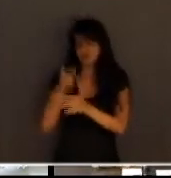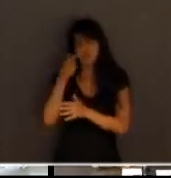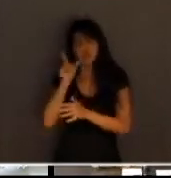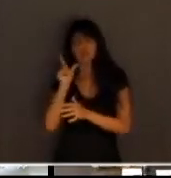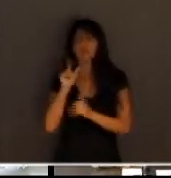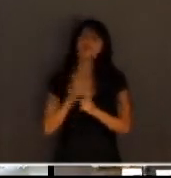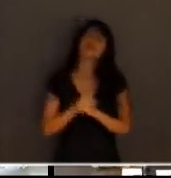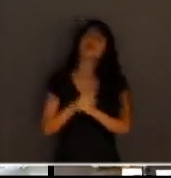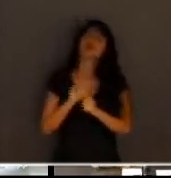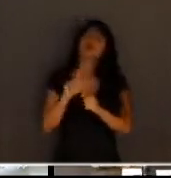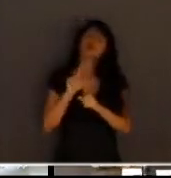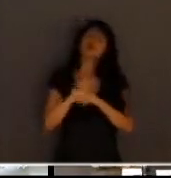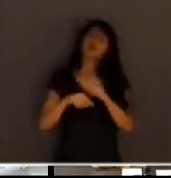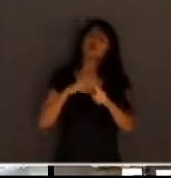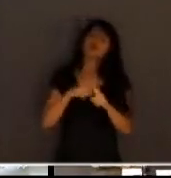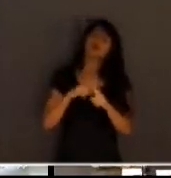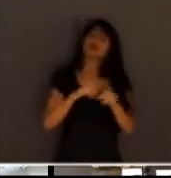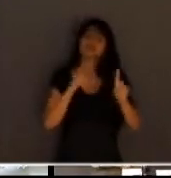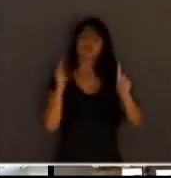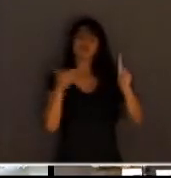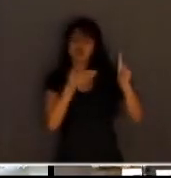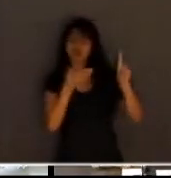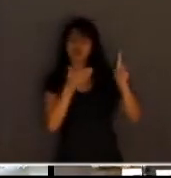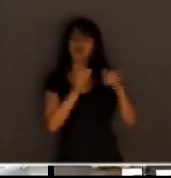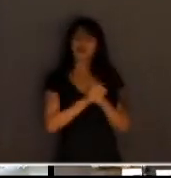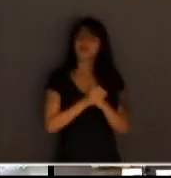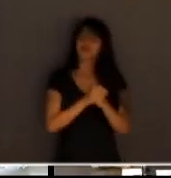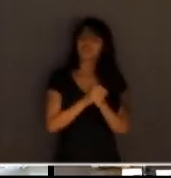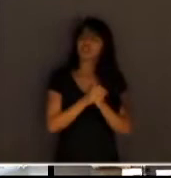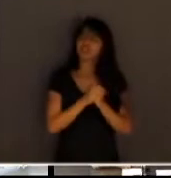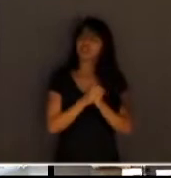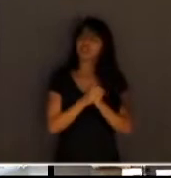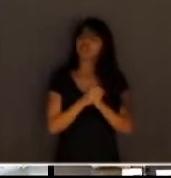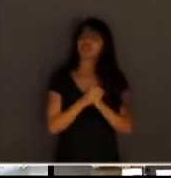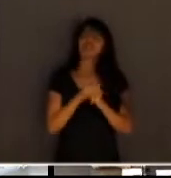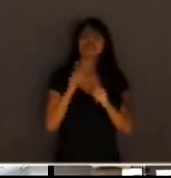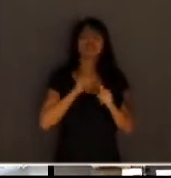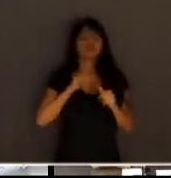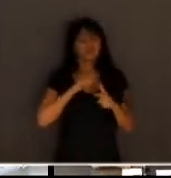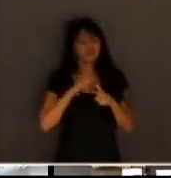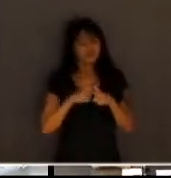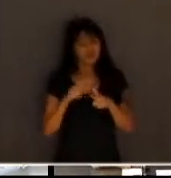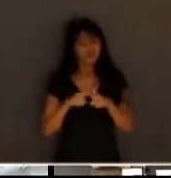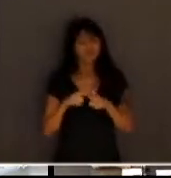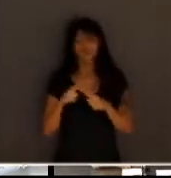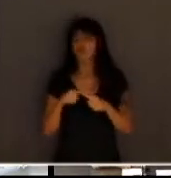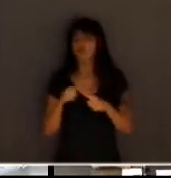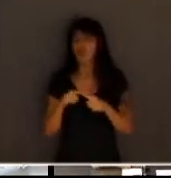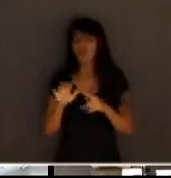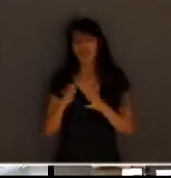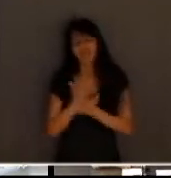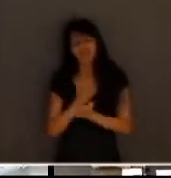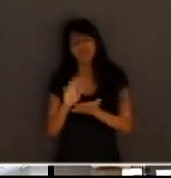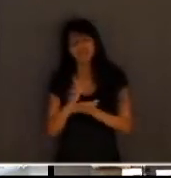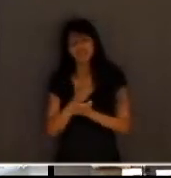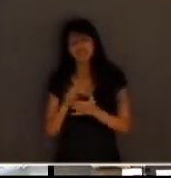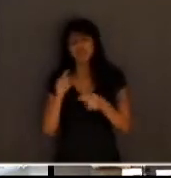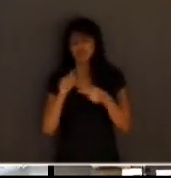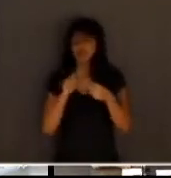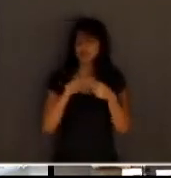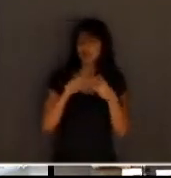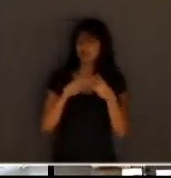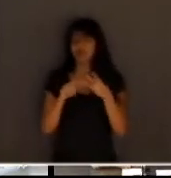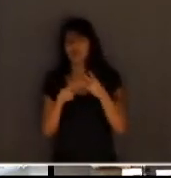mais de um réu. Porque são júris que demandam mais tempo. E temos problemas, porque, às vezes, esses dois réus, três réus, já estão presos há algum tempo.